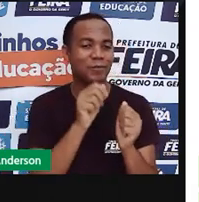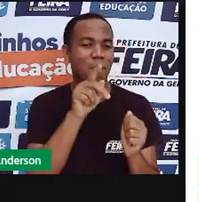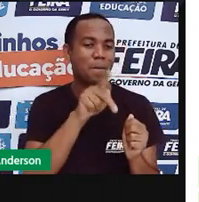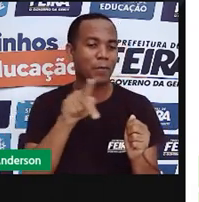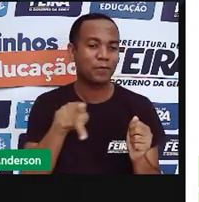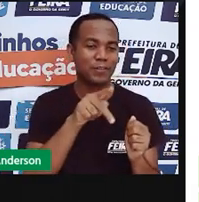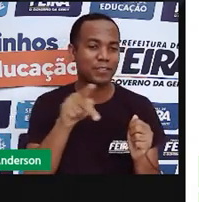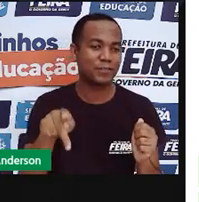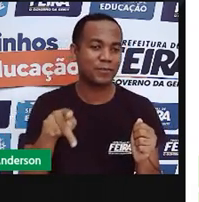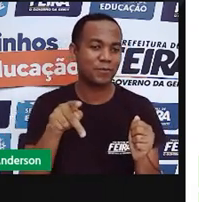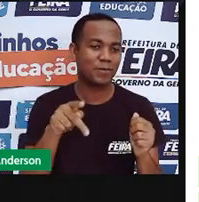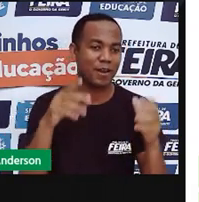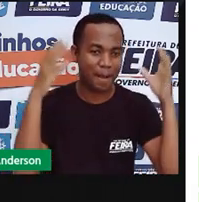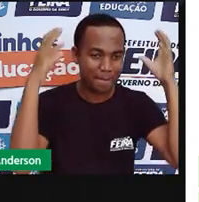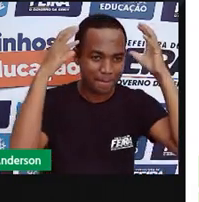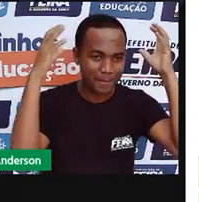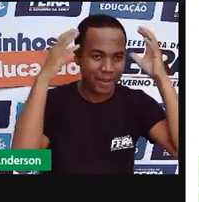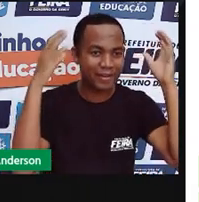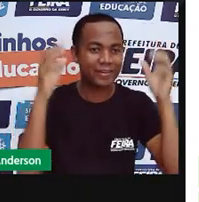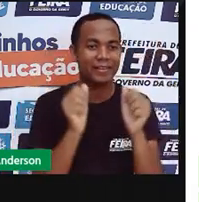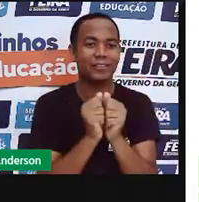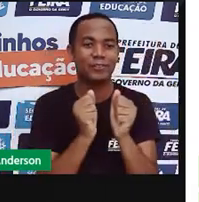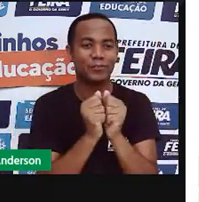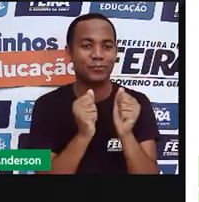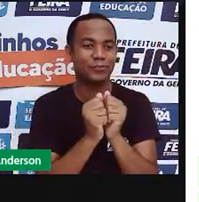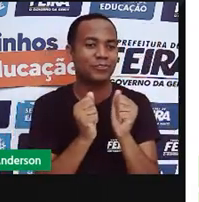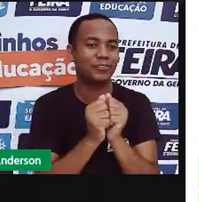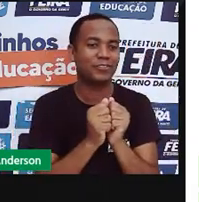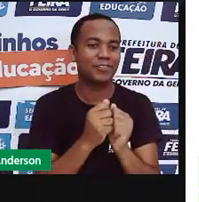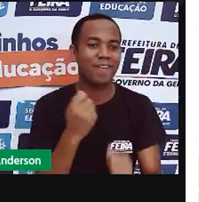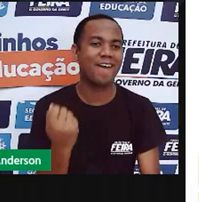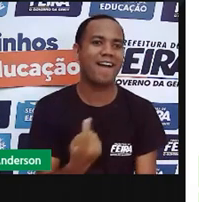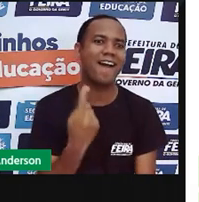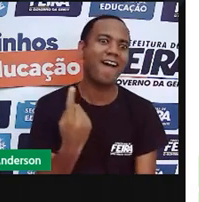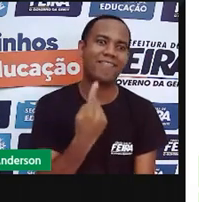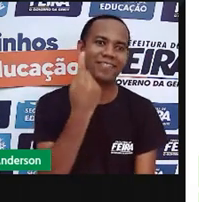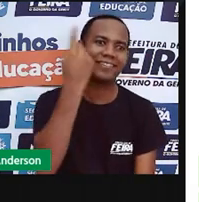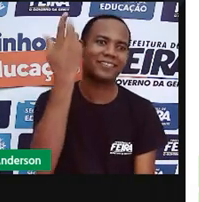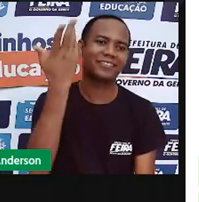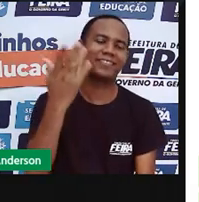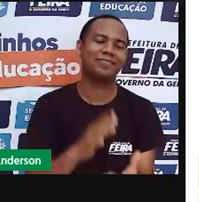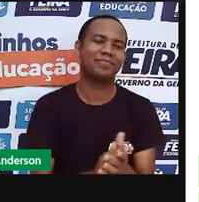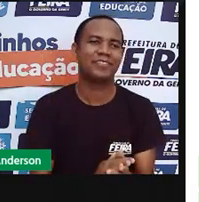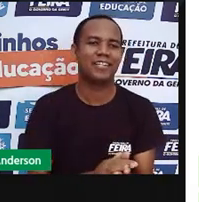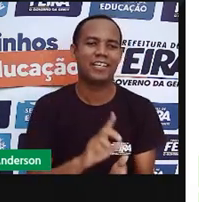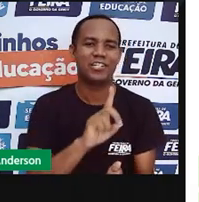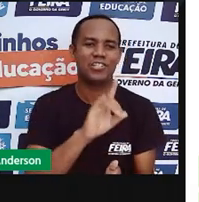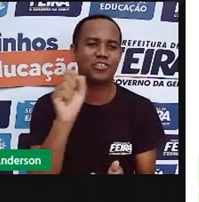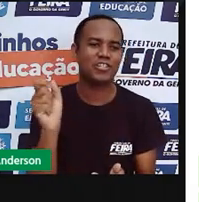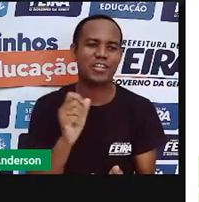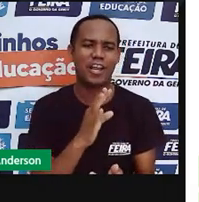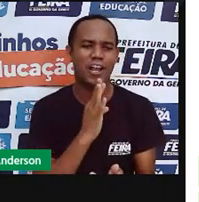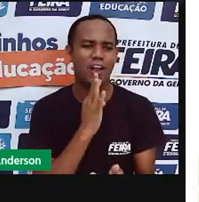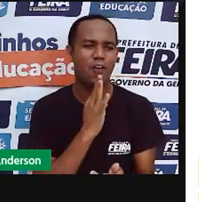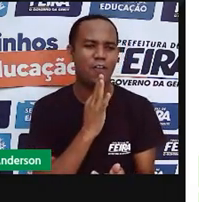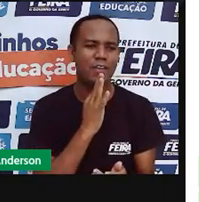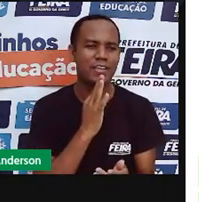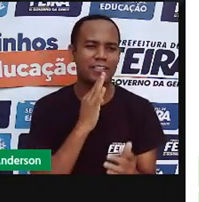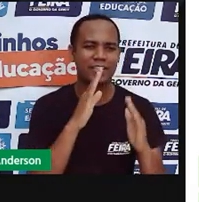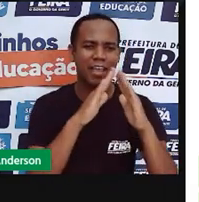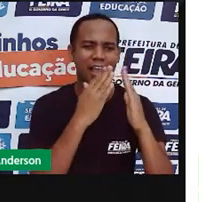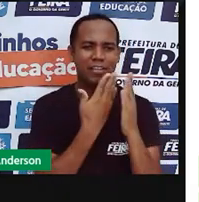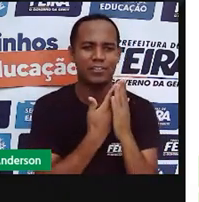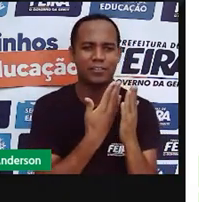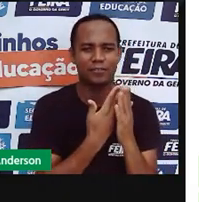vocês. Vamos lá, terceiro ano, mais uma aula, mais um dia de conhecimento com a gente.